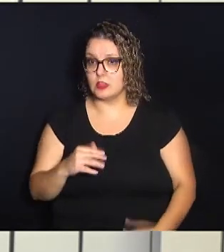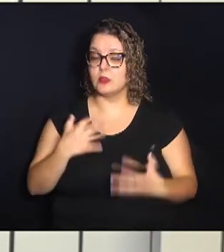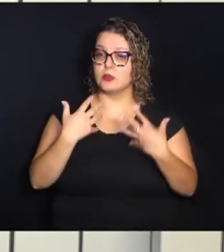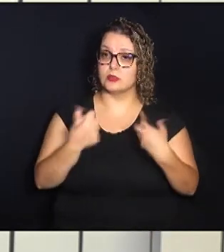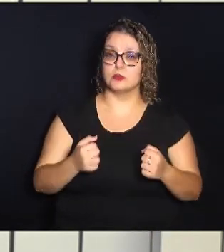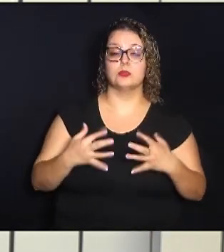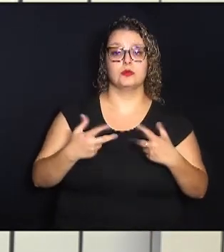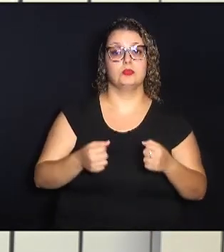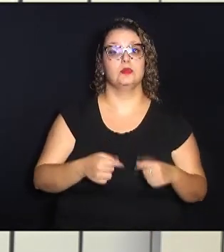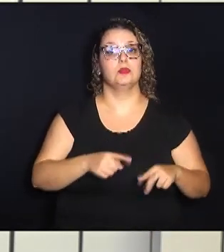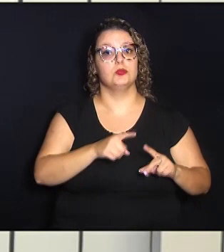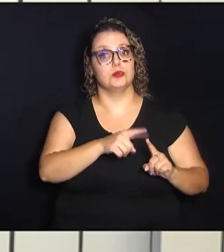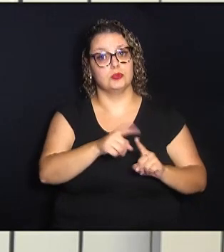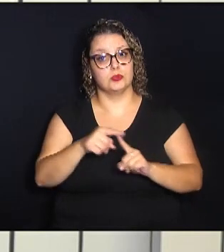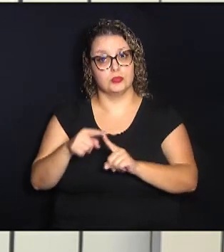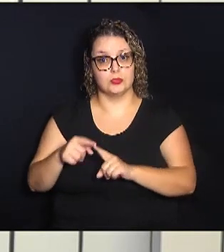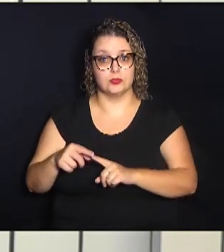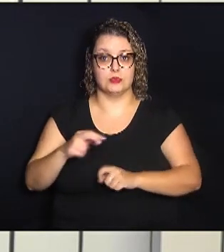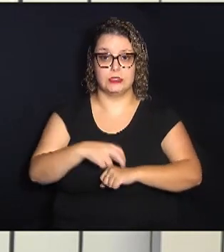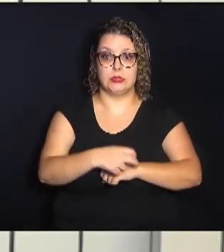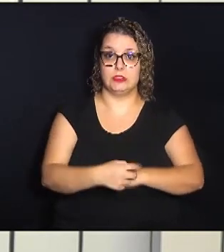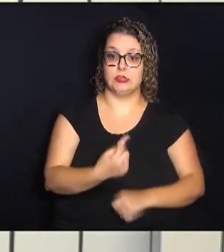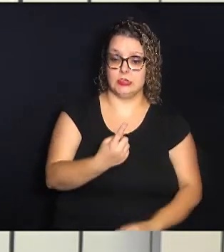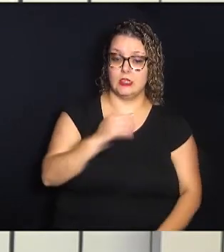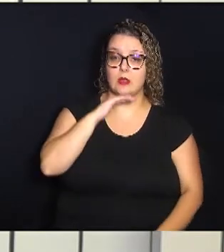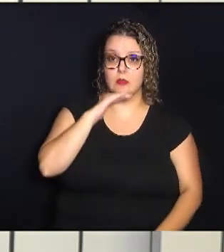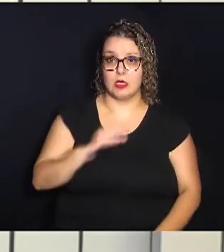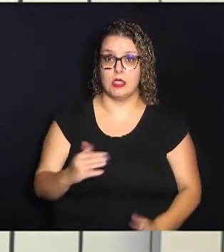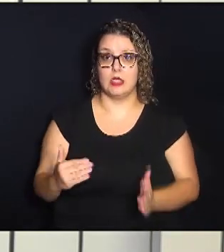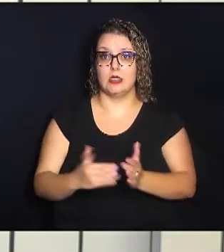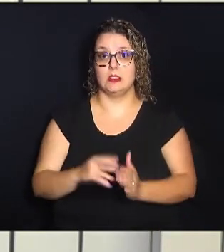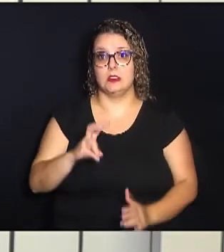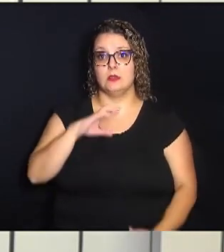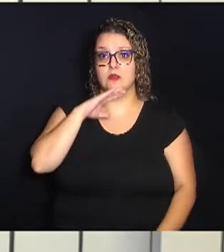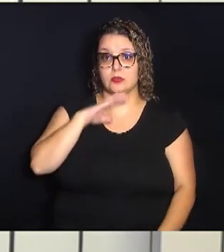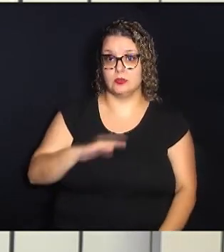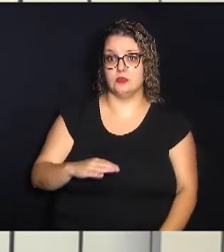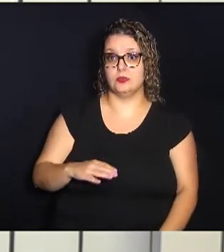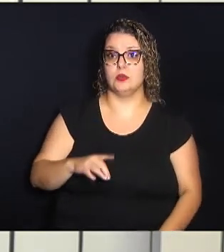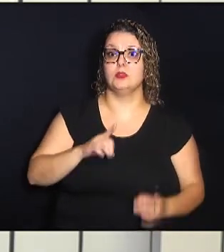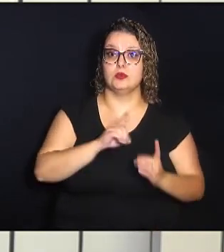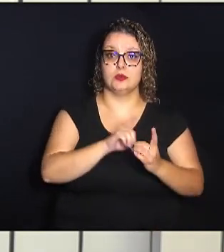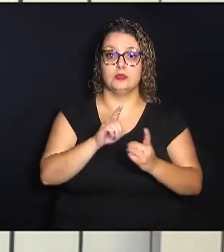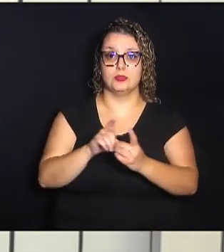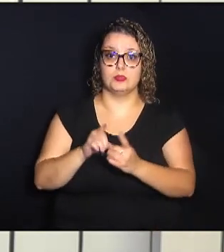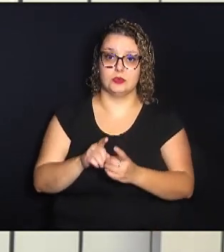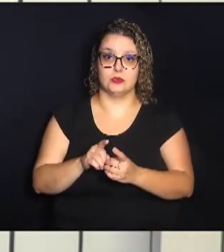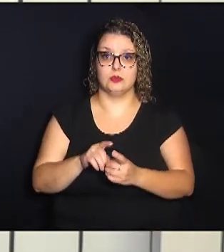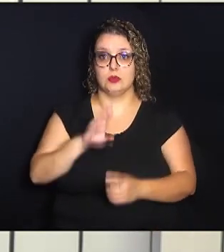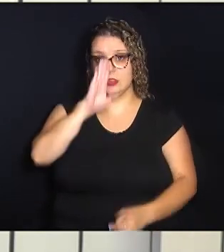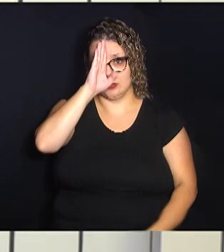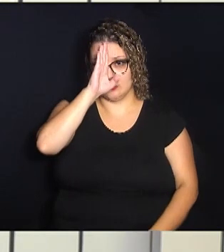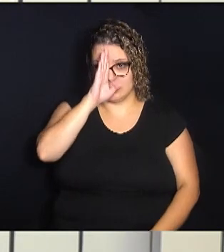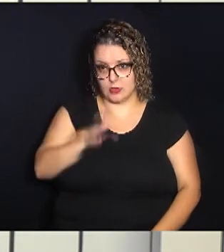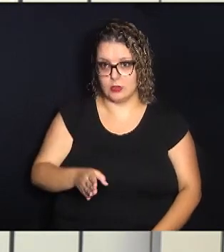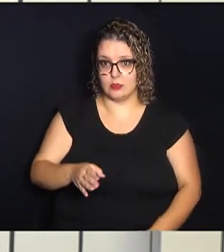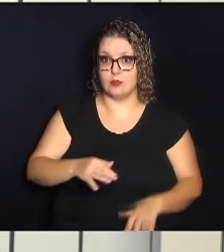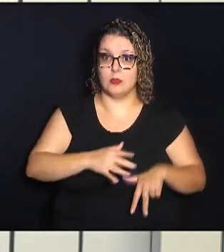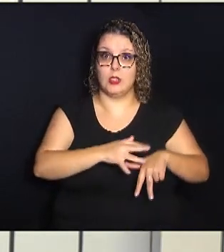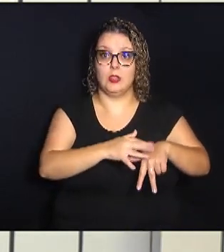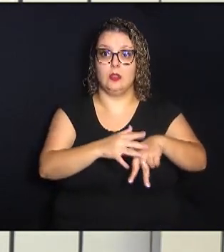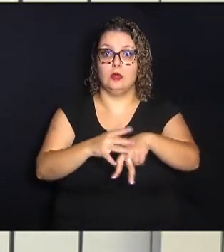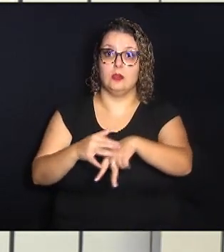todos os casos e da 1 da tarde às 5 horas, o atendimento é direcionado para pacientes